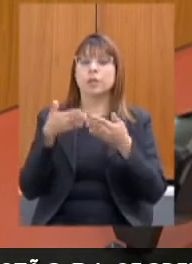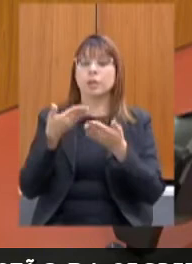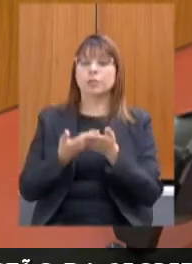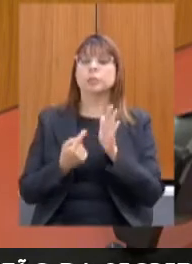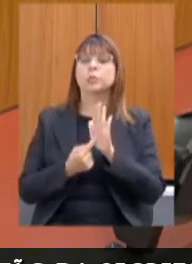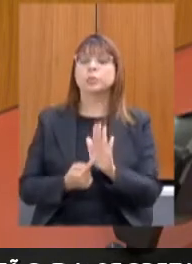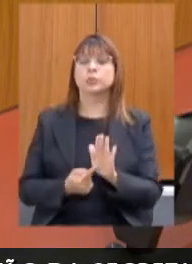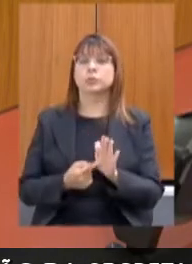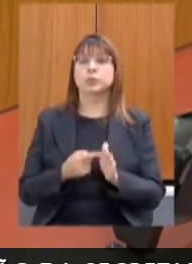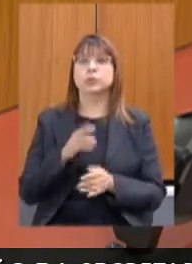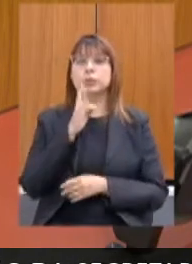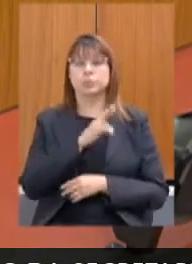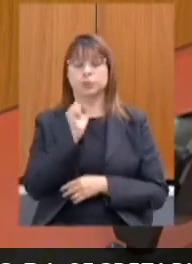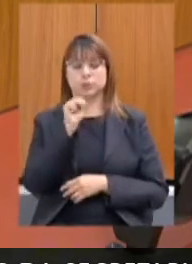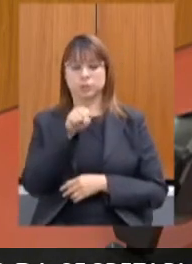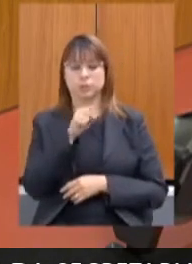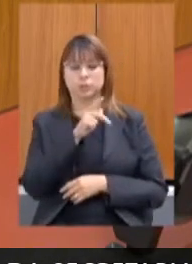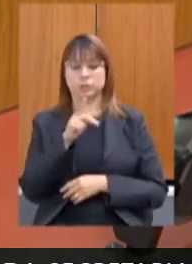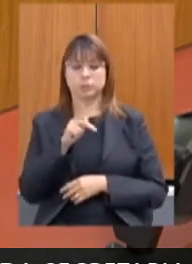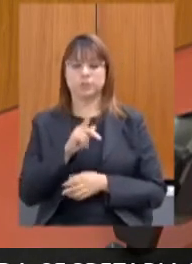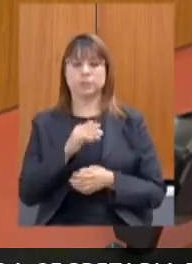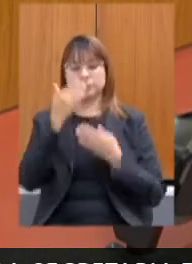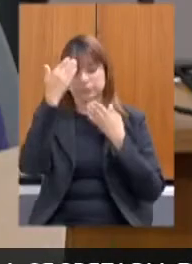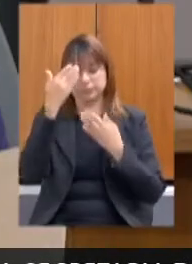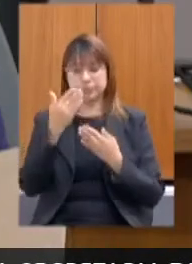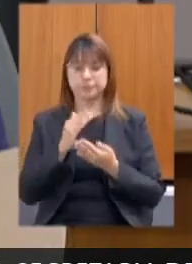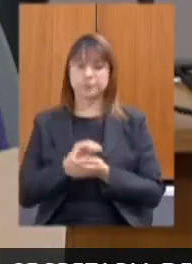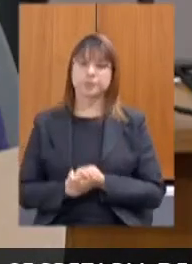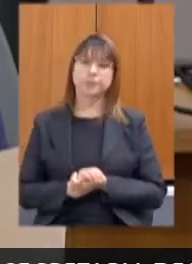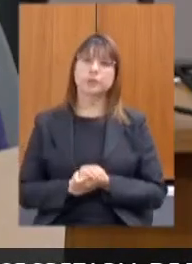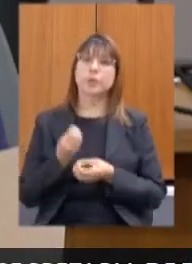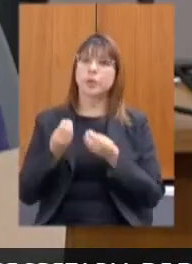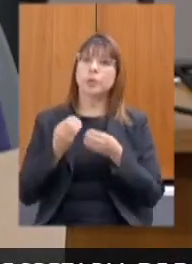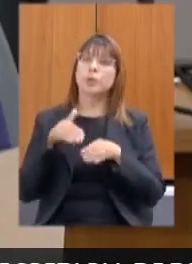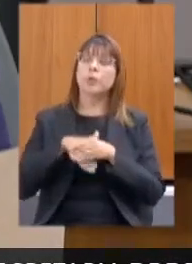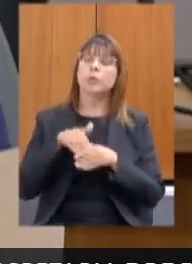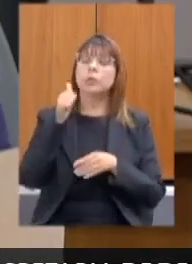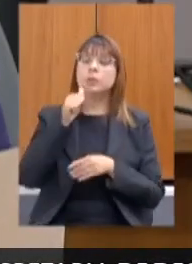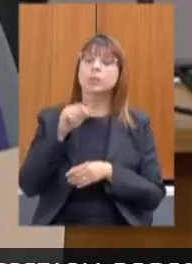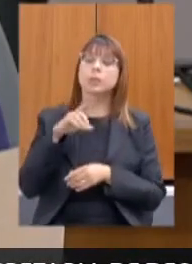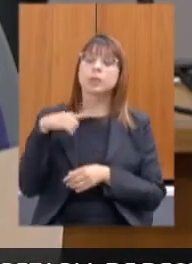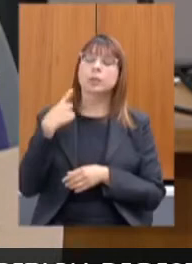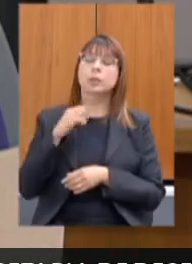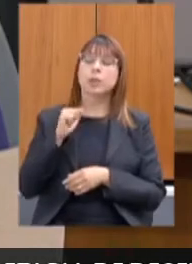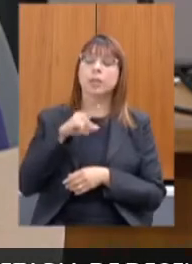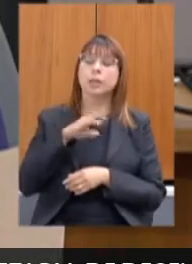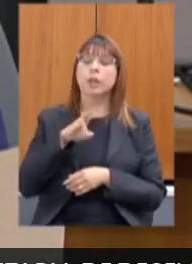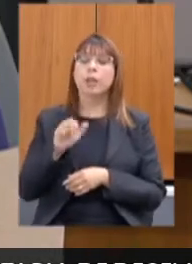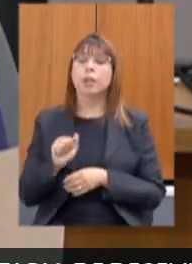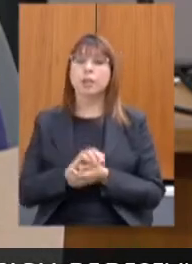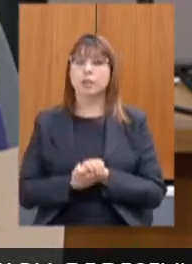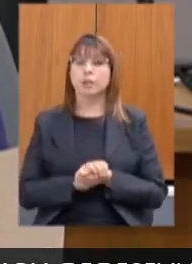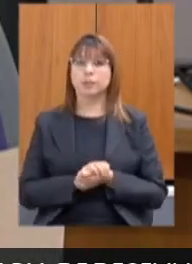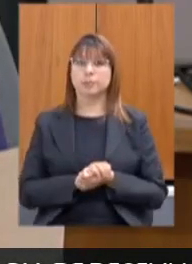apresentados voto sim presidente obrigada deputada como vota a deputada Andréa de Jesus